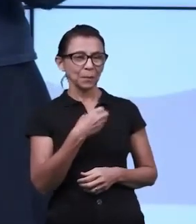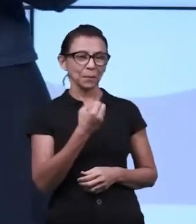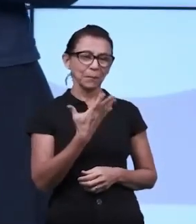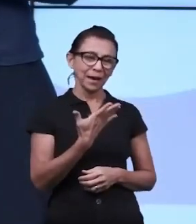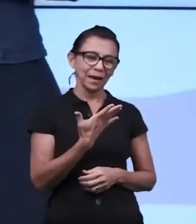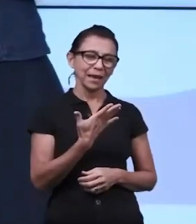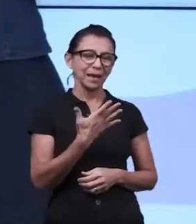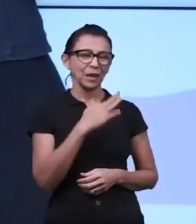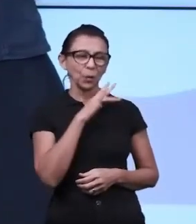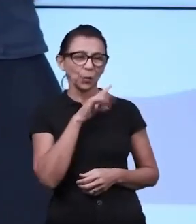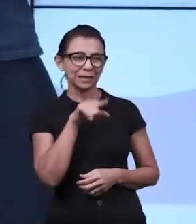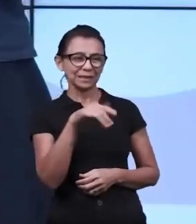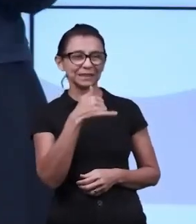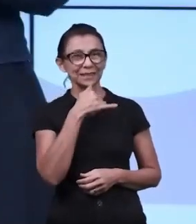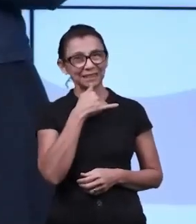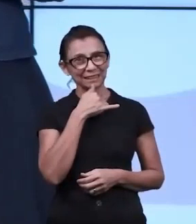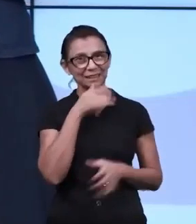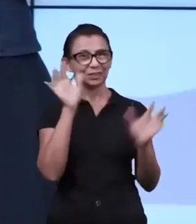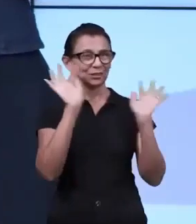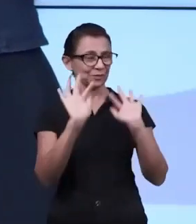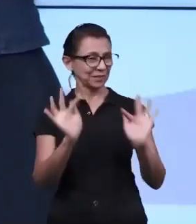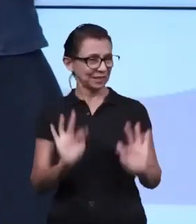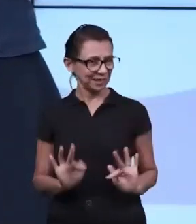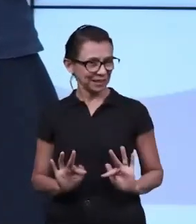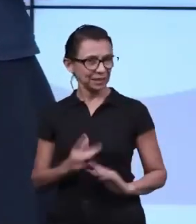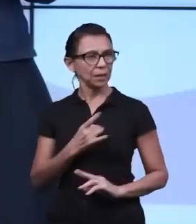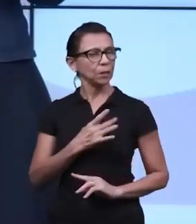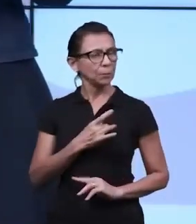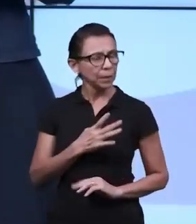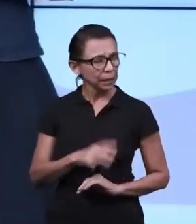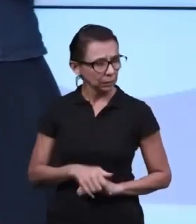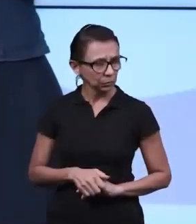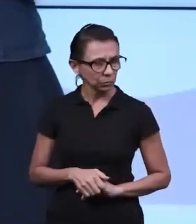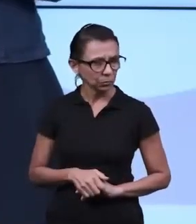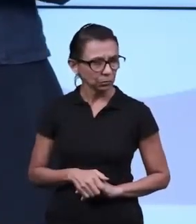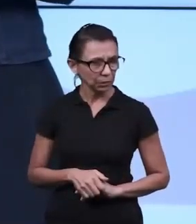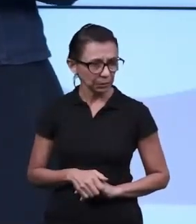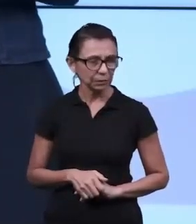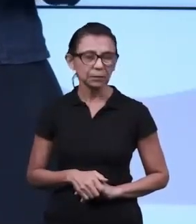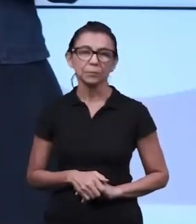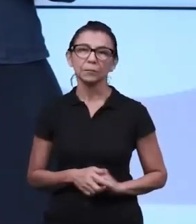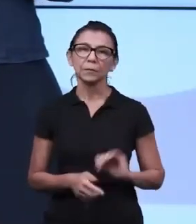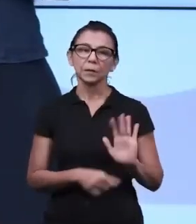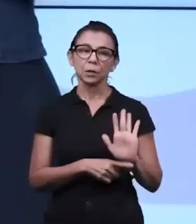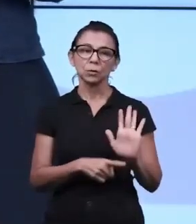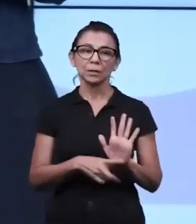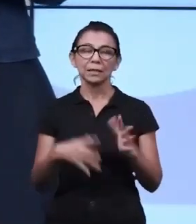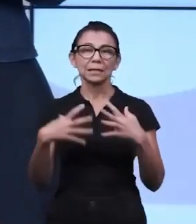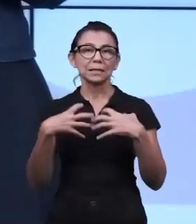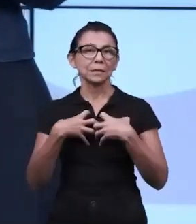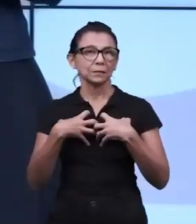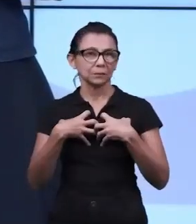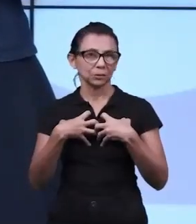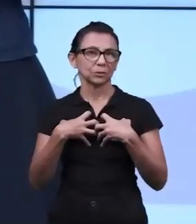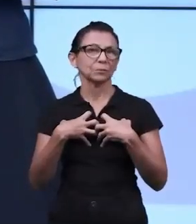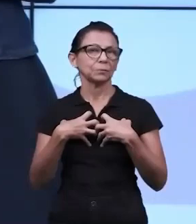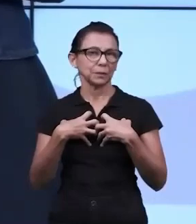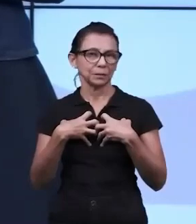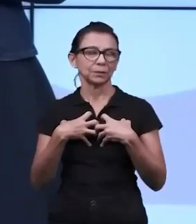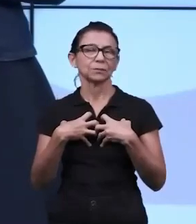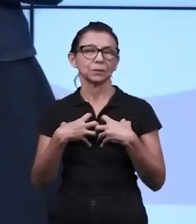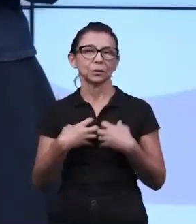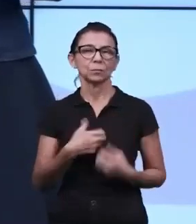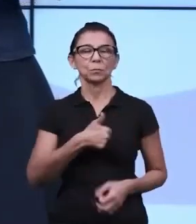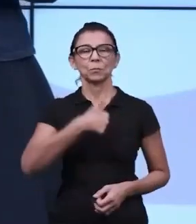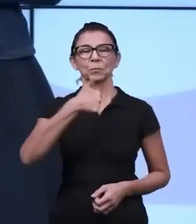se ela está gostando ou não, se ela ficou triste, se ela ficou feliz, se ficou com medo. Então ajudar as crianças a entender o que elas sentem também